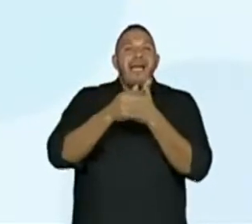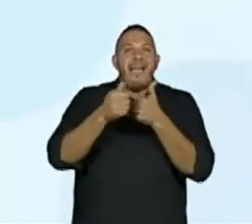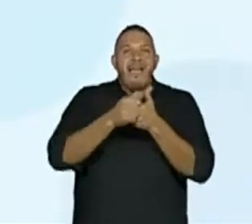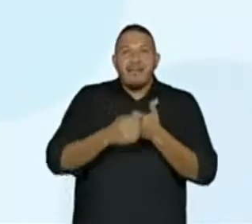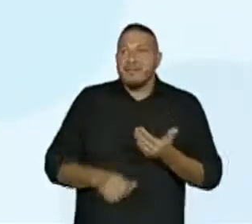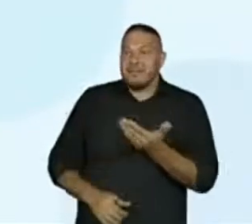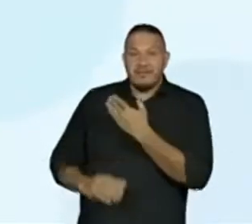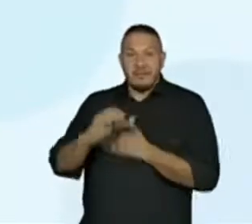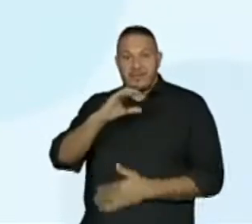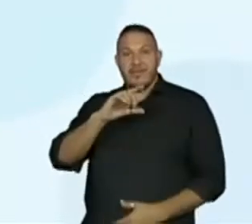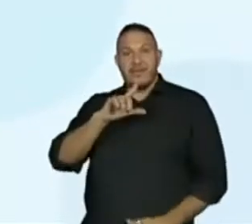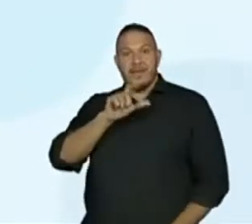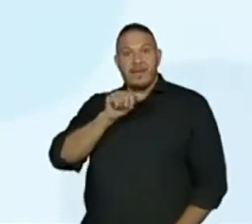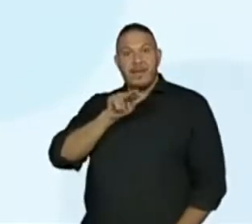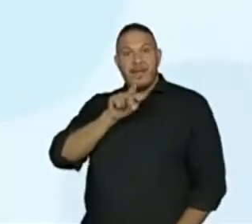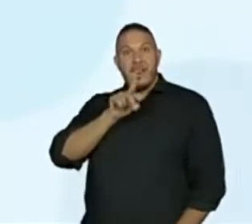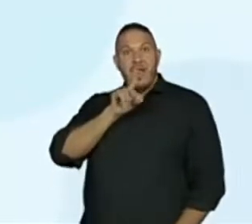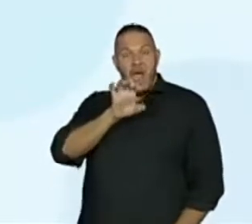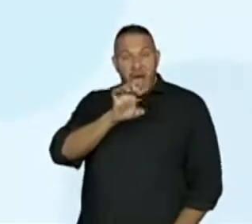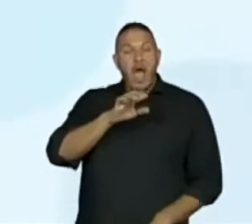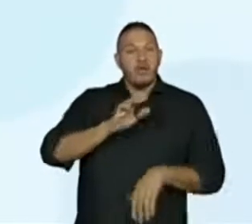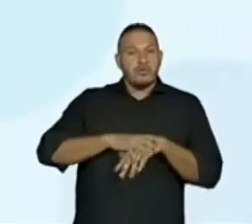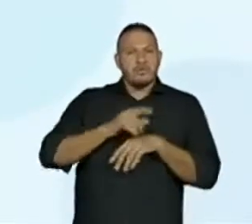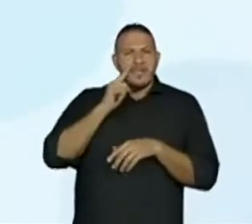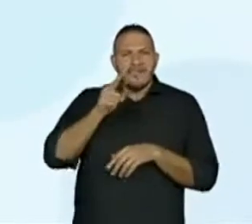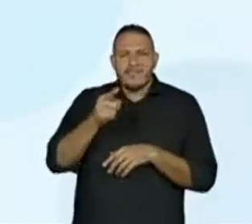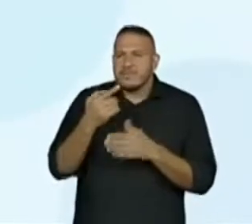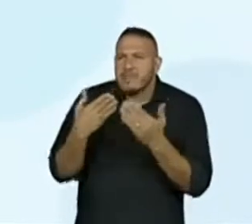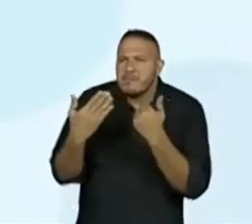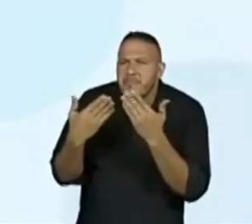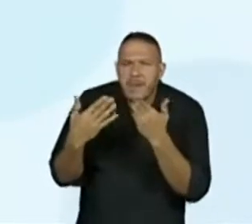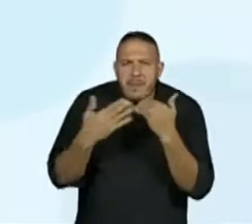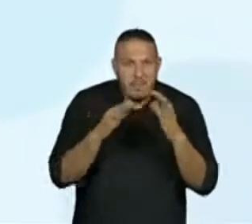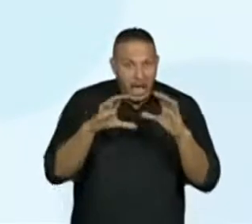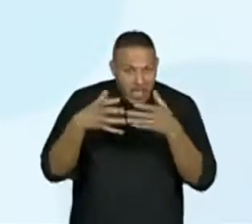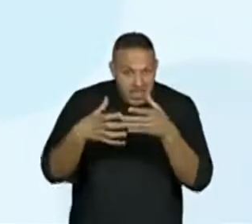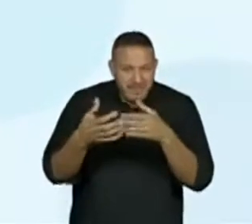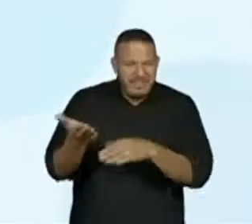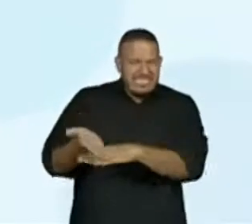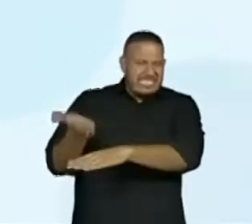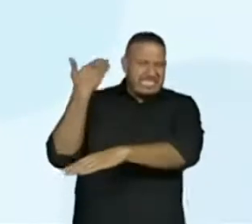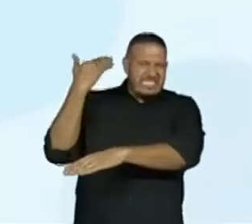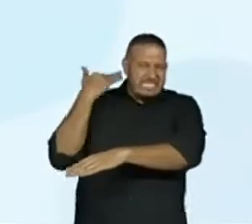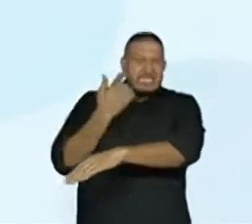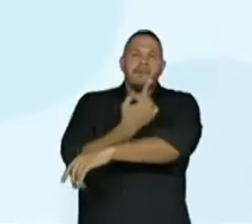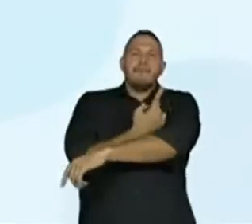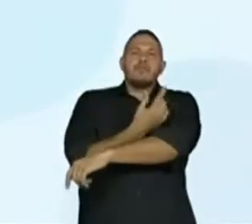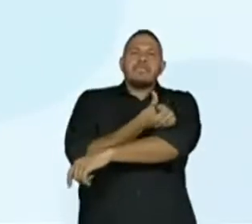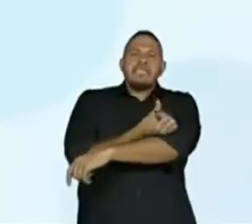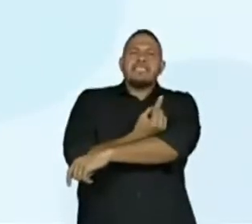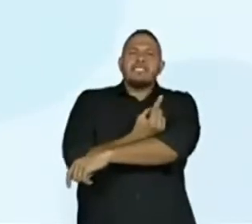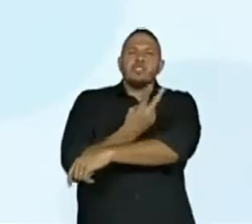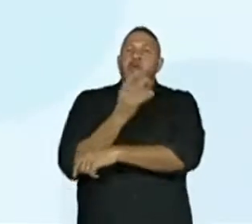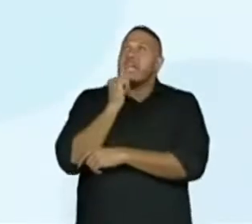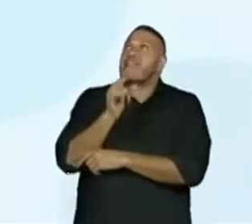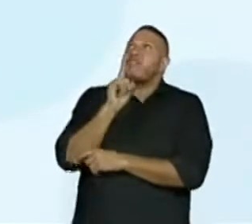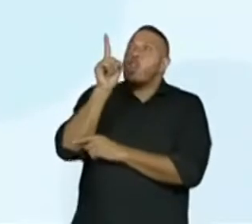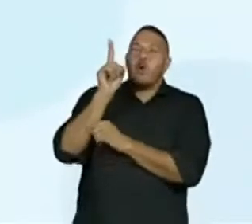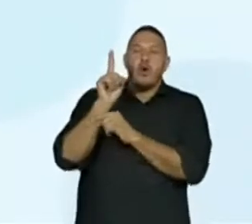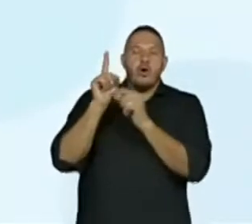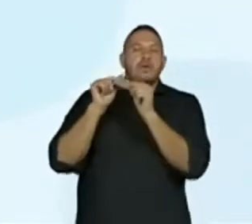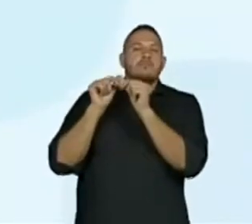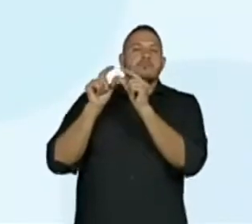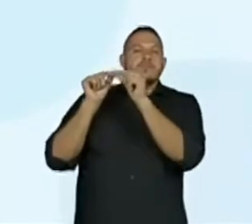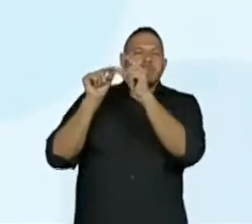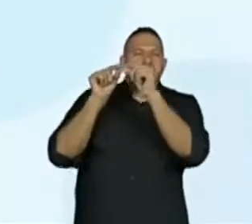da Bevil entrevistou a tribo em 1612 ele chamou a constelação de avestruz